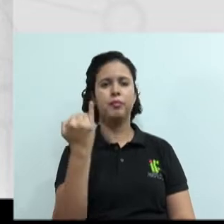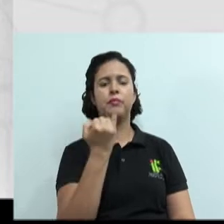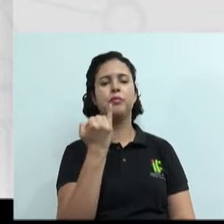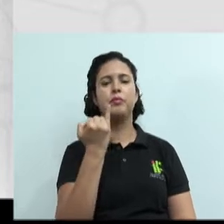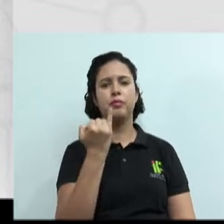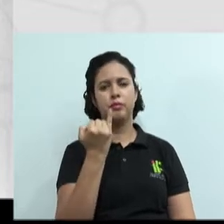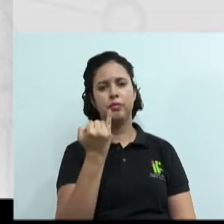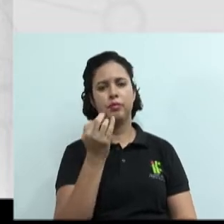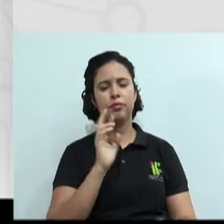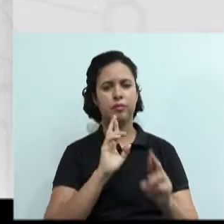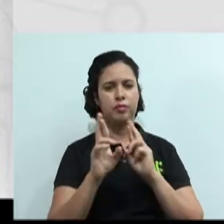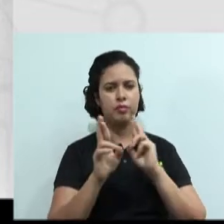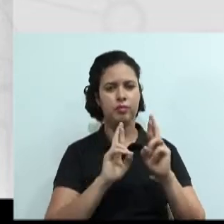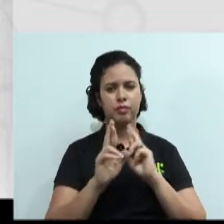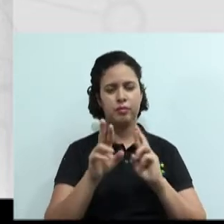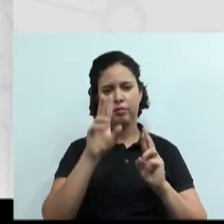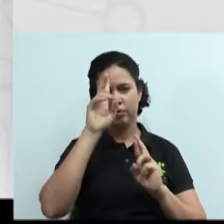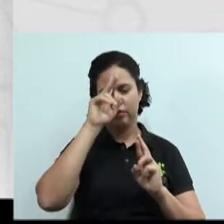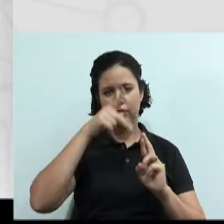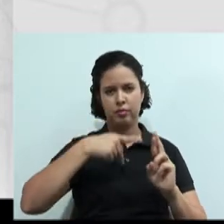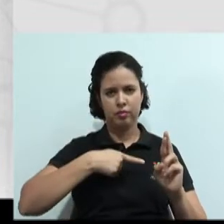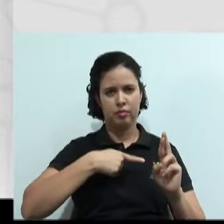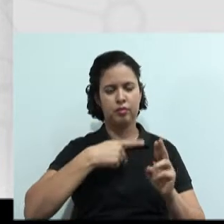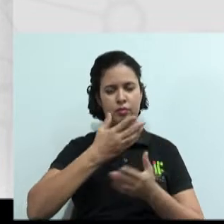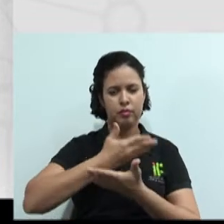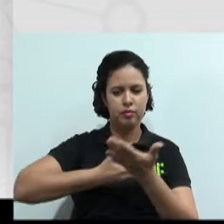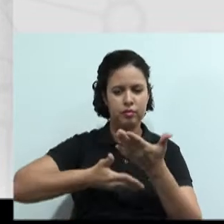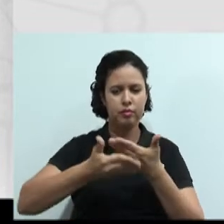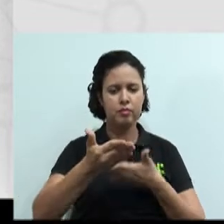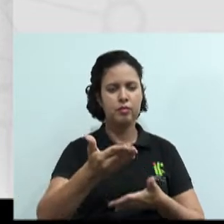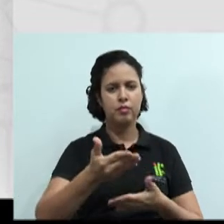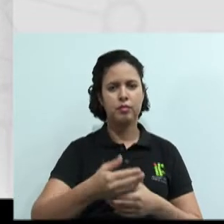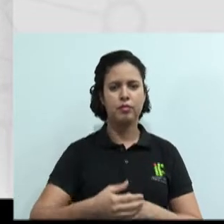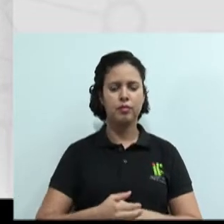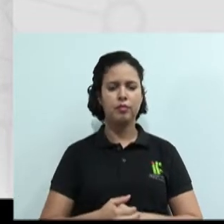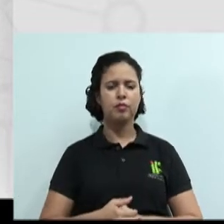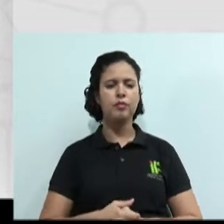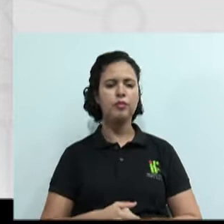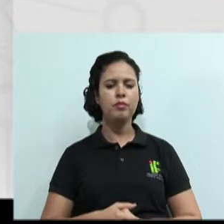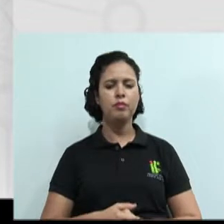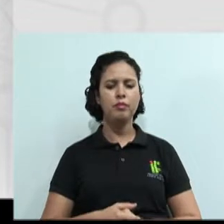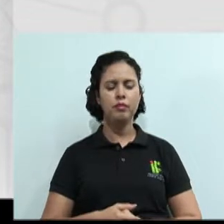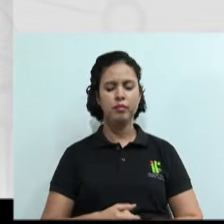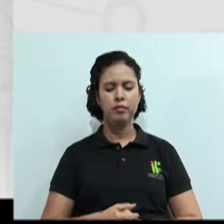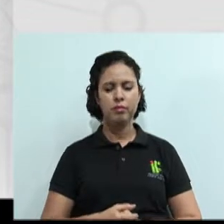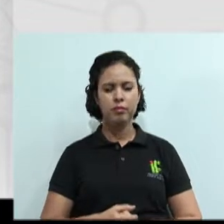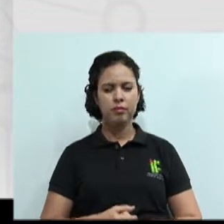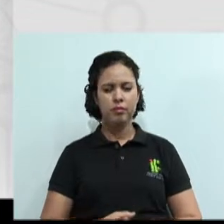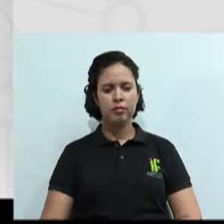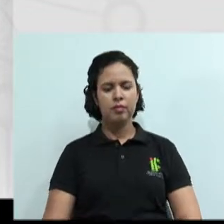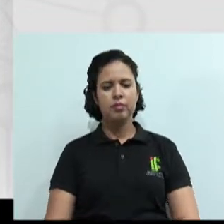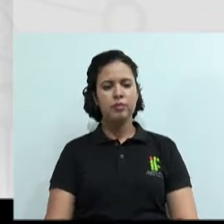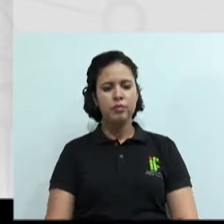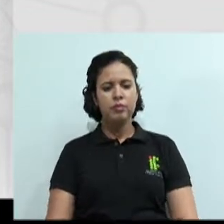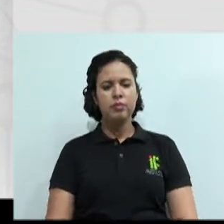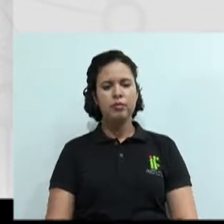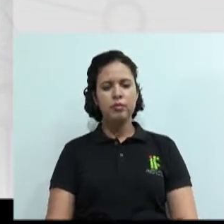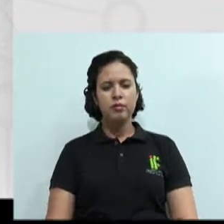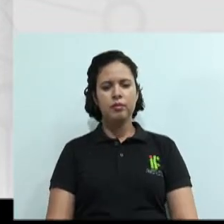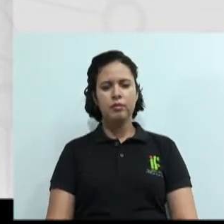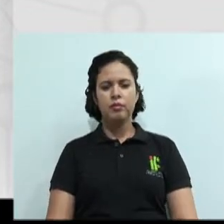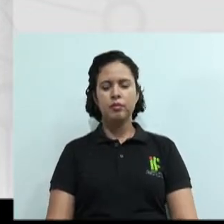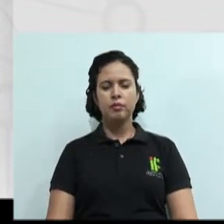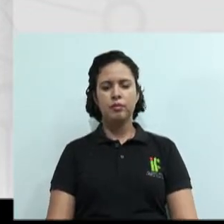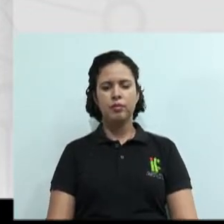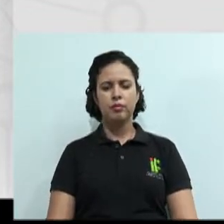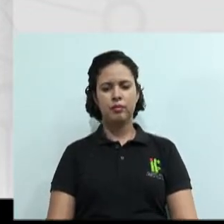das relações pessoais entre as pessoas, ok? E aí, nós vamos ver aqui agora como é que essas relações